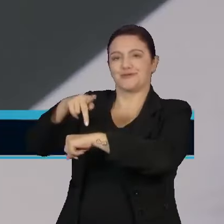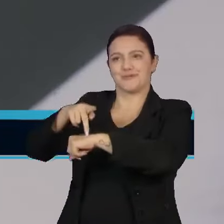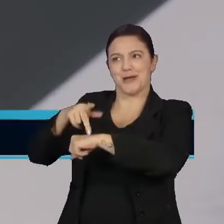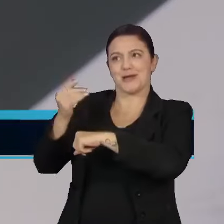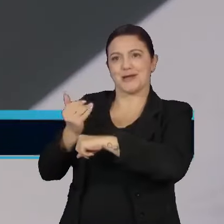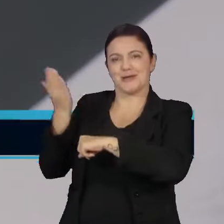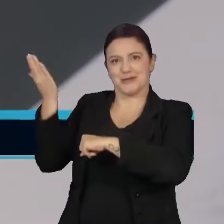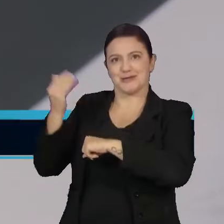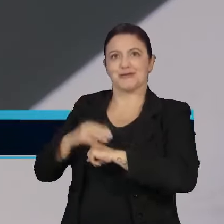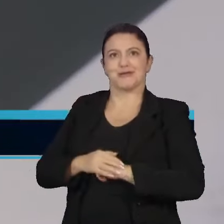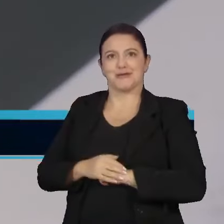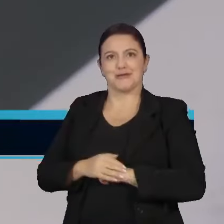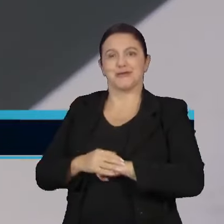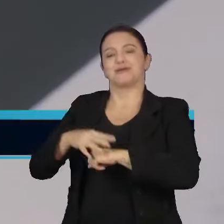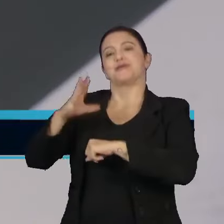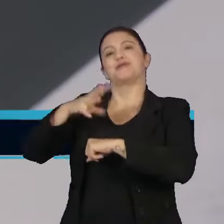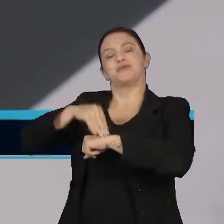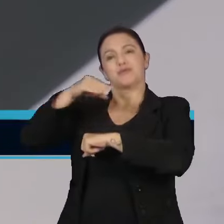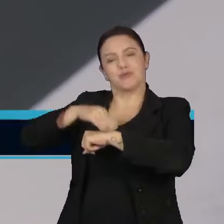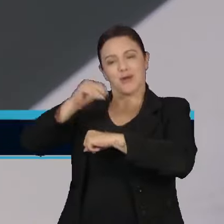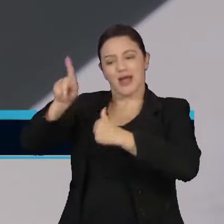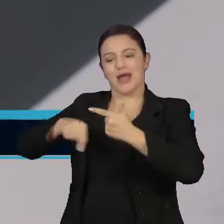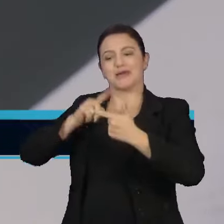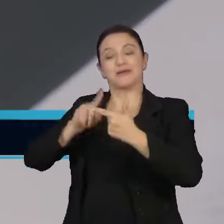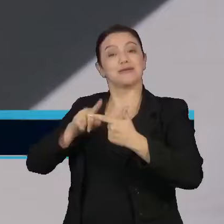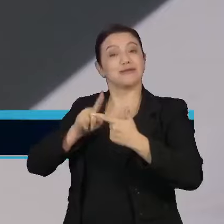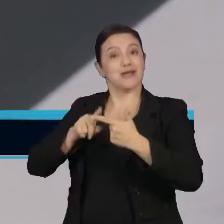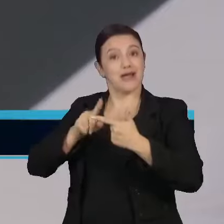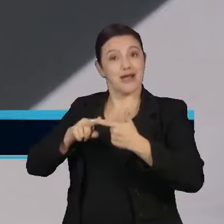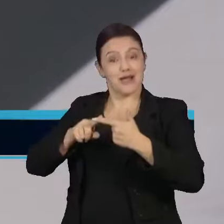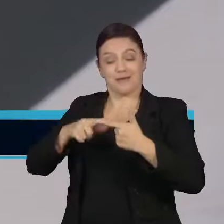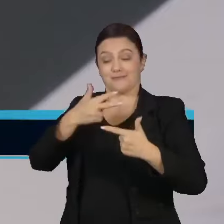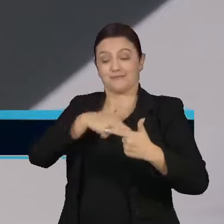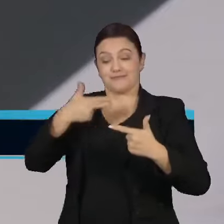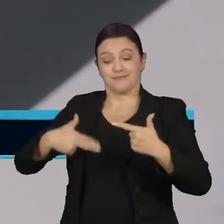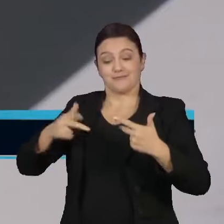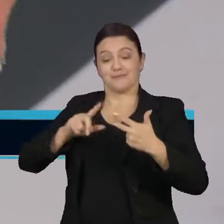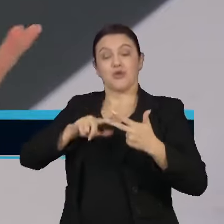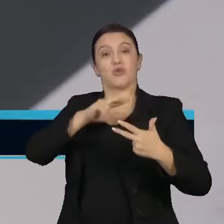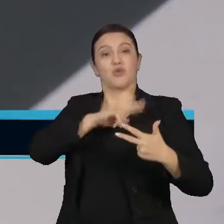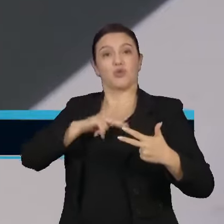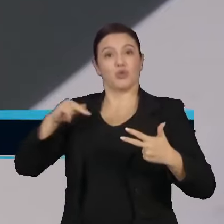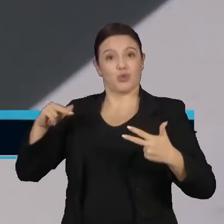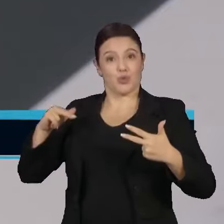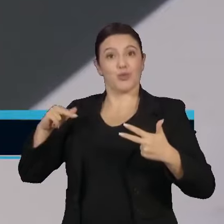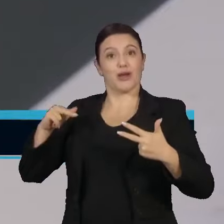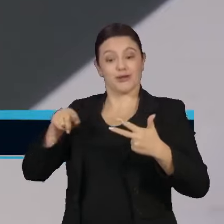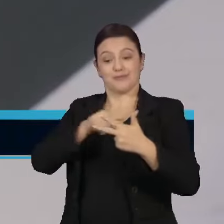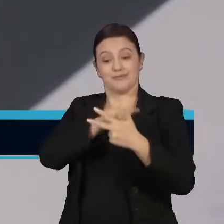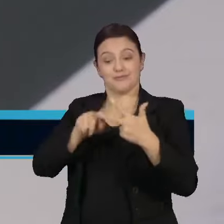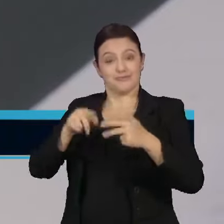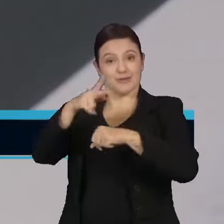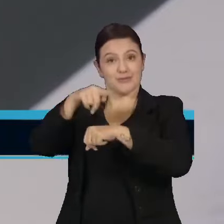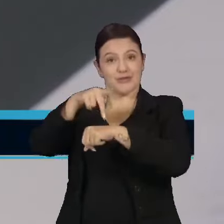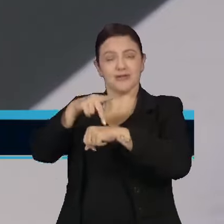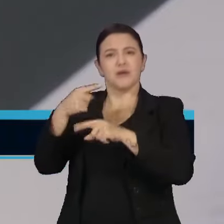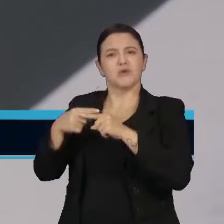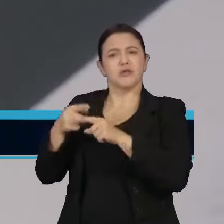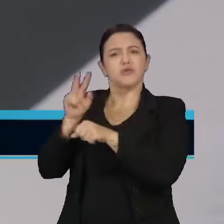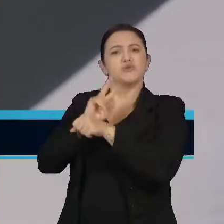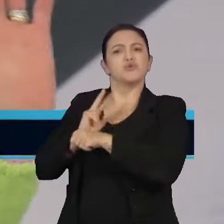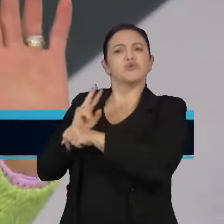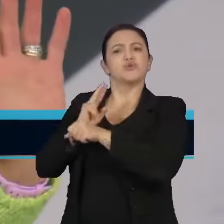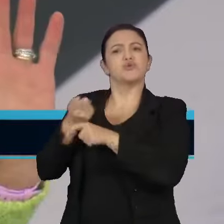então você vê que os países foram Suécia, Dinamarca e Noruega. Por quê? Porque eles têm um sistema de vigilância que